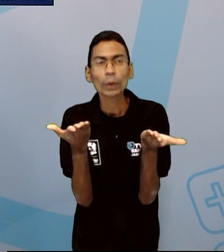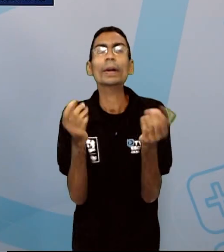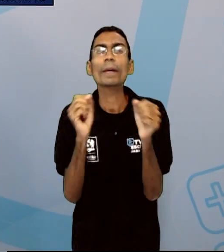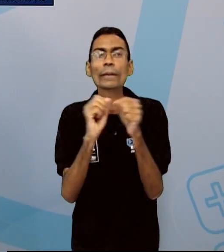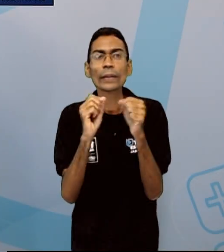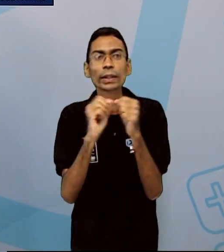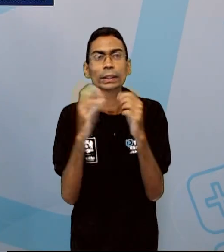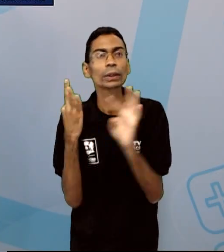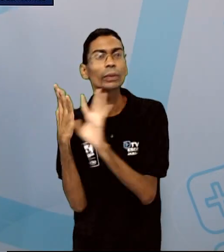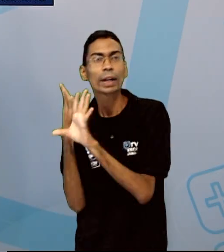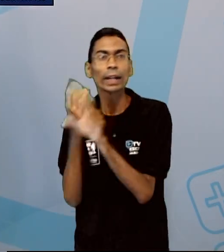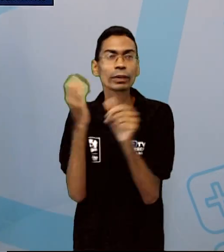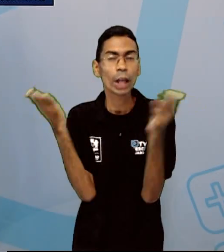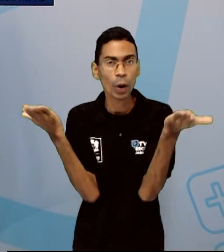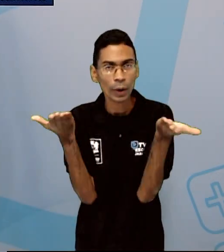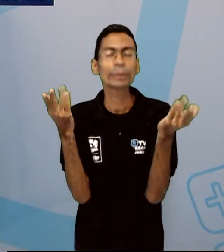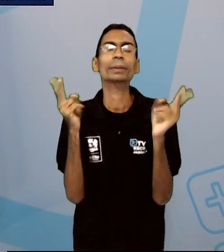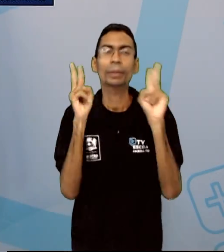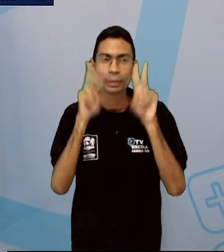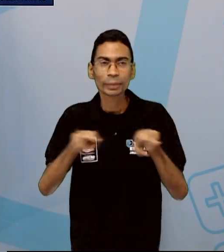uma revisão. Se liga aí.